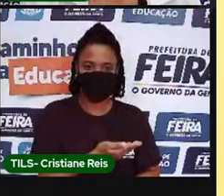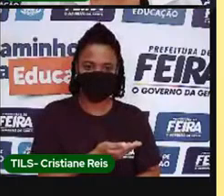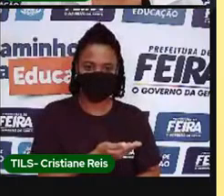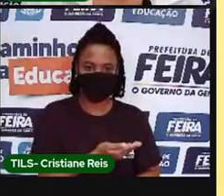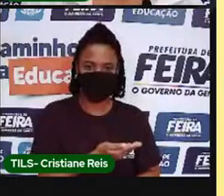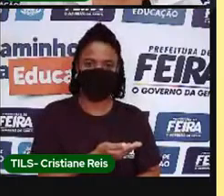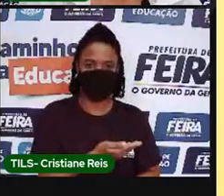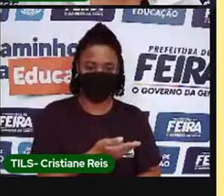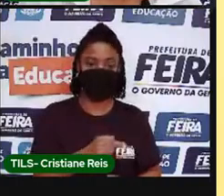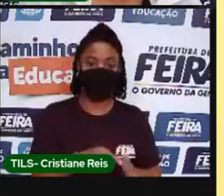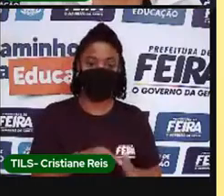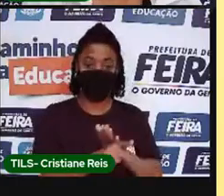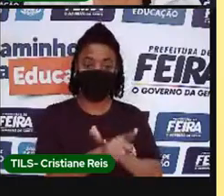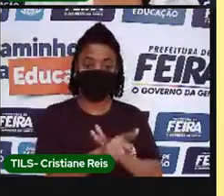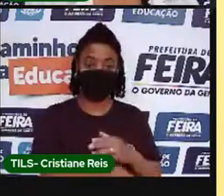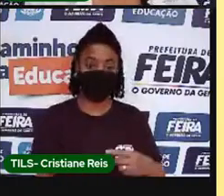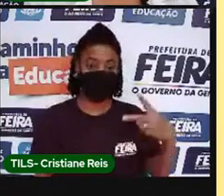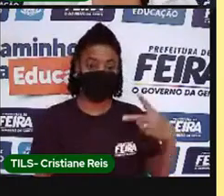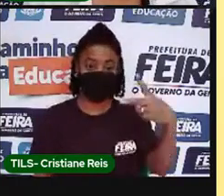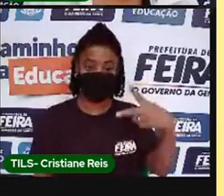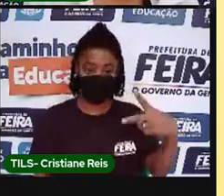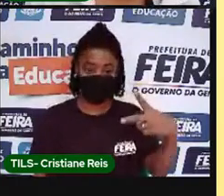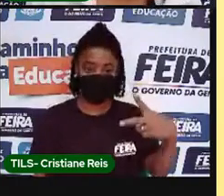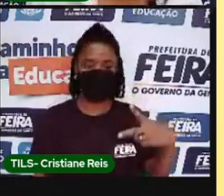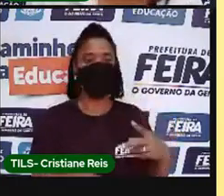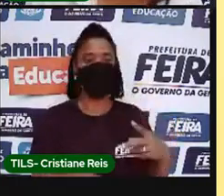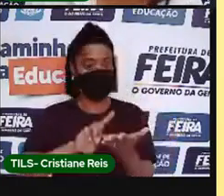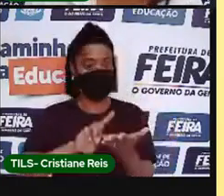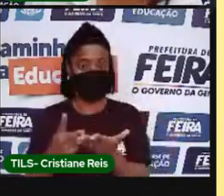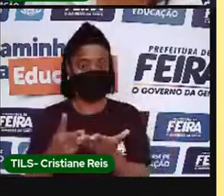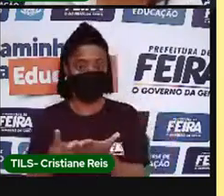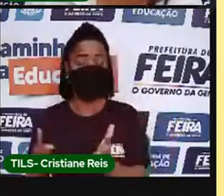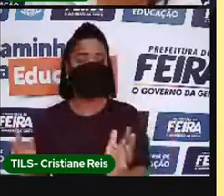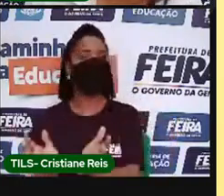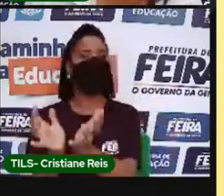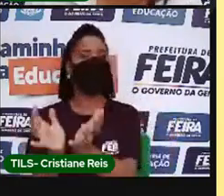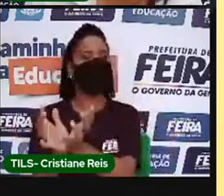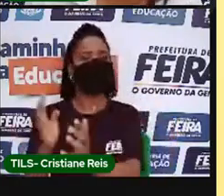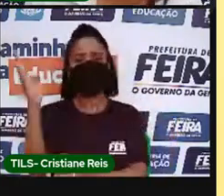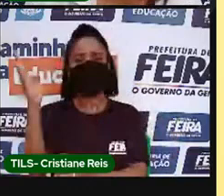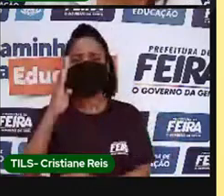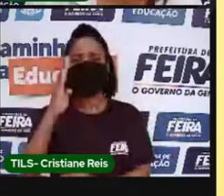Quando o povo brasileiro celebra o dia dos namorados?